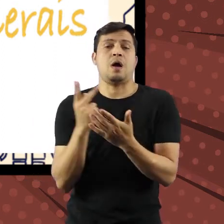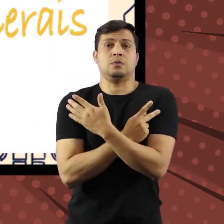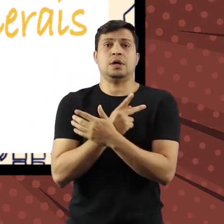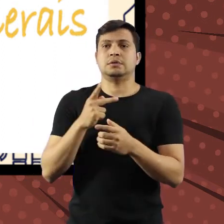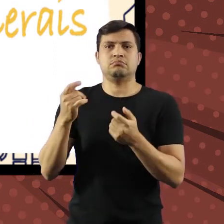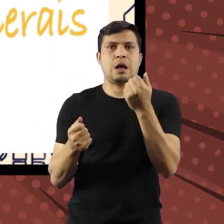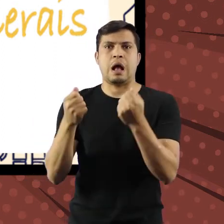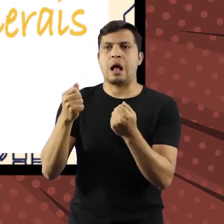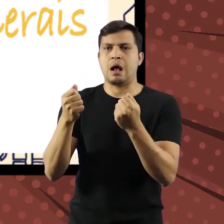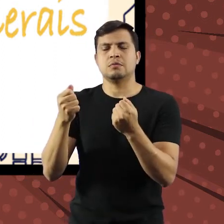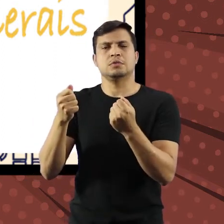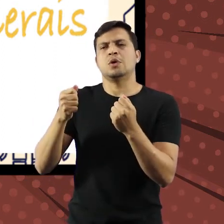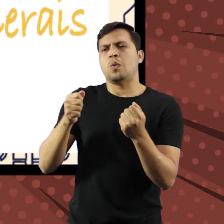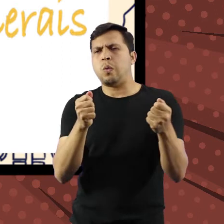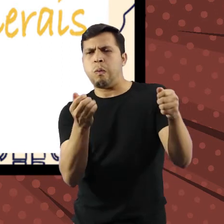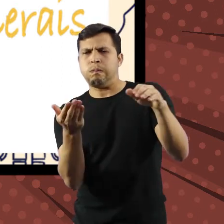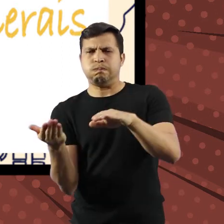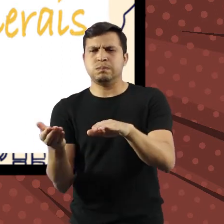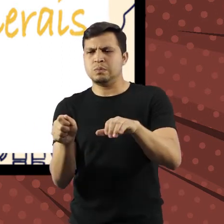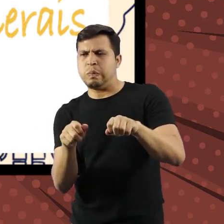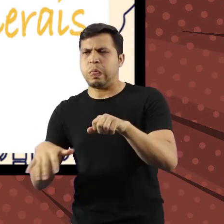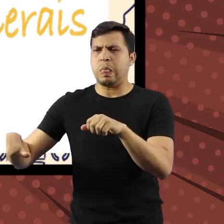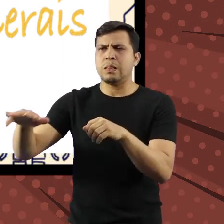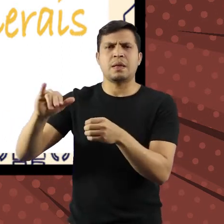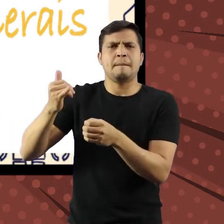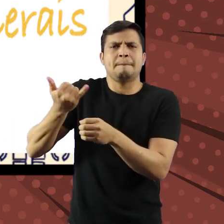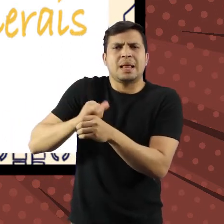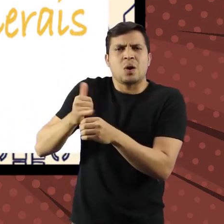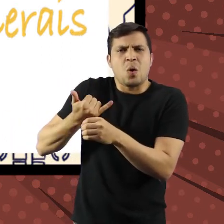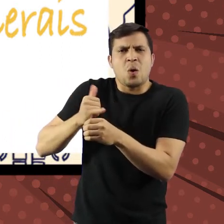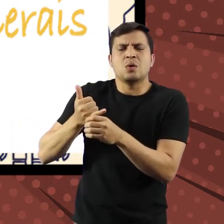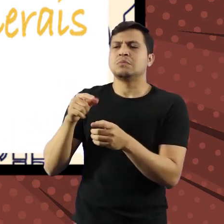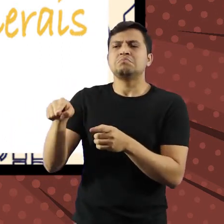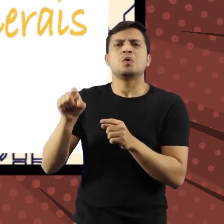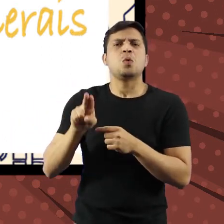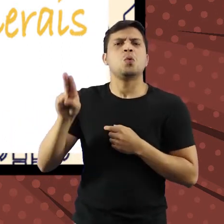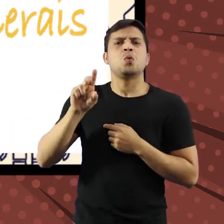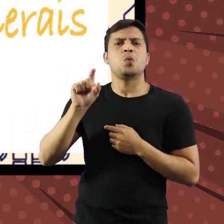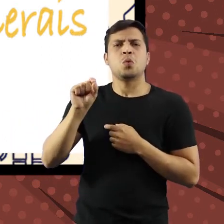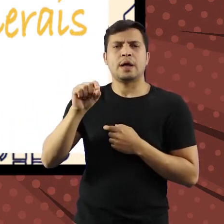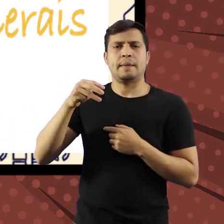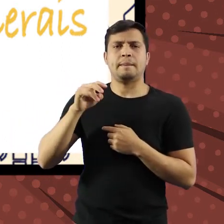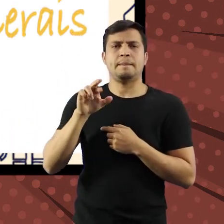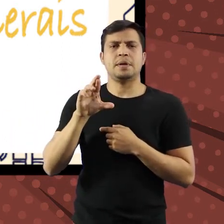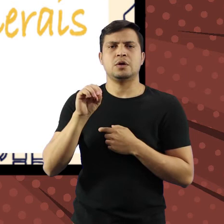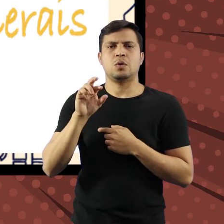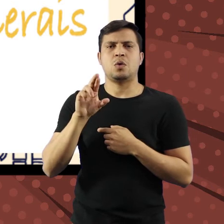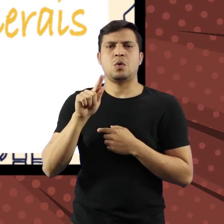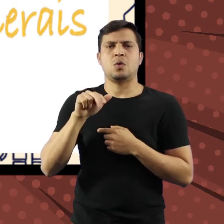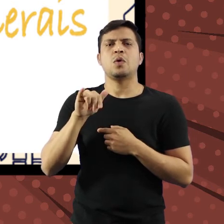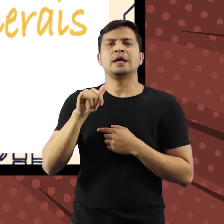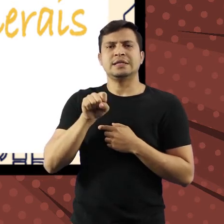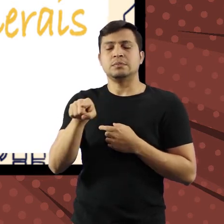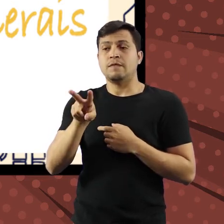de petróleo. Nesse caso, são utilizados micro-organismos capazes de fazer a degradação dessa substância,